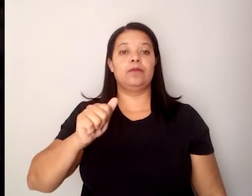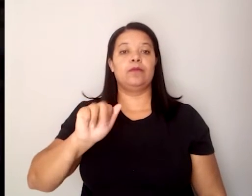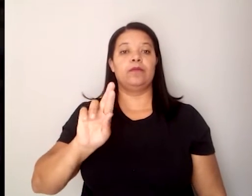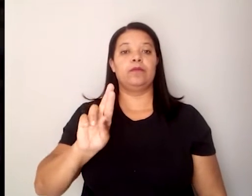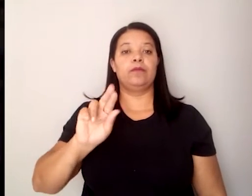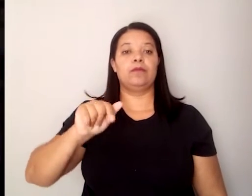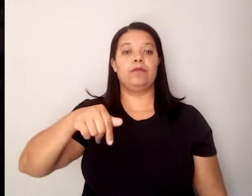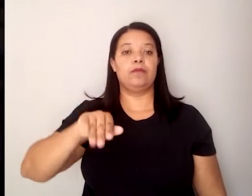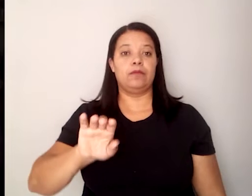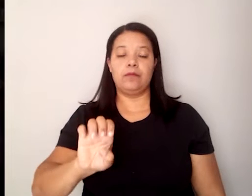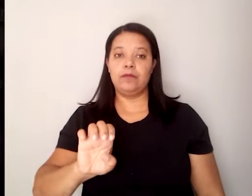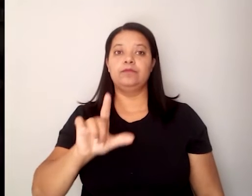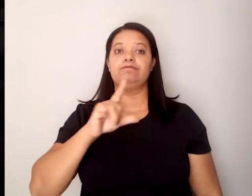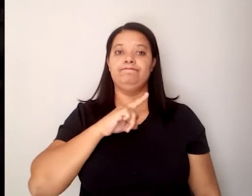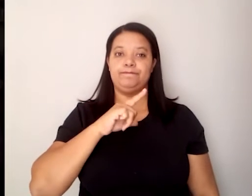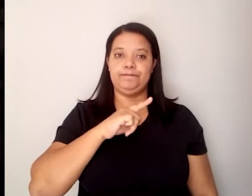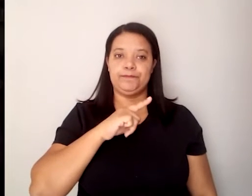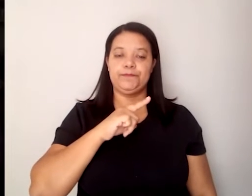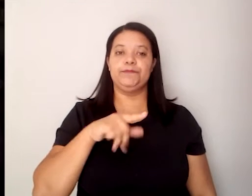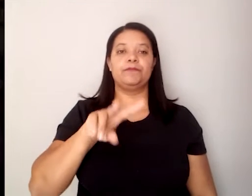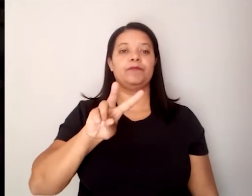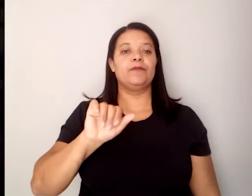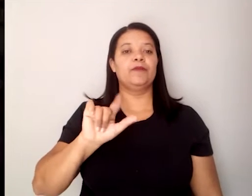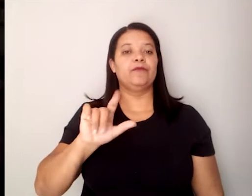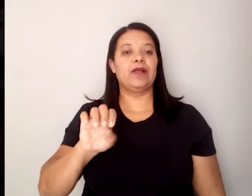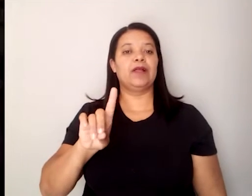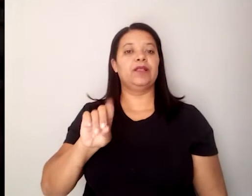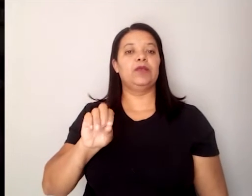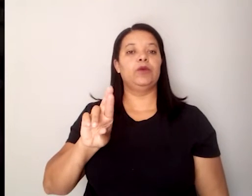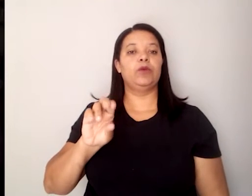então, Vale do Rio Peruassu, Vale do Rio Doce,